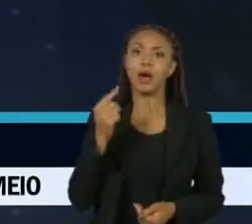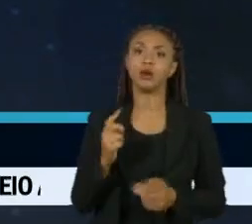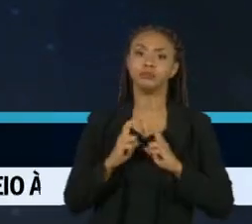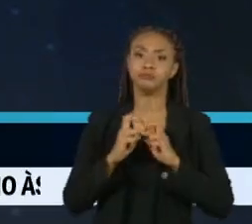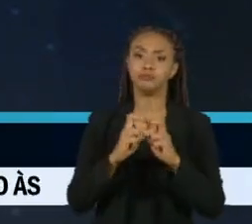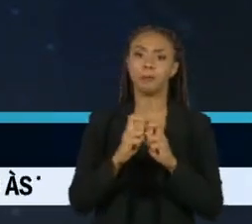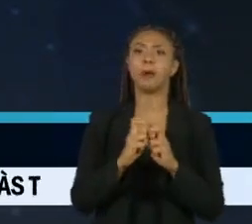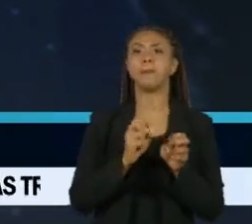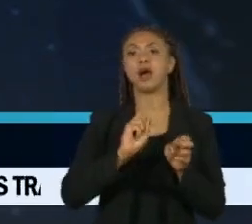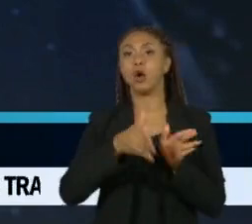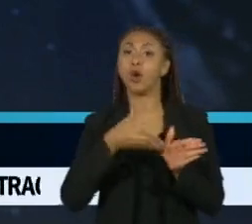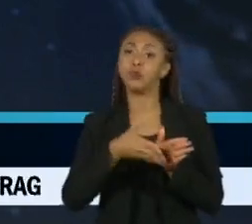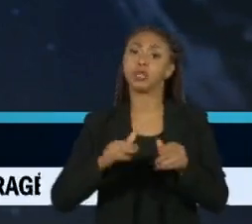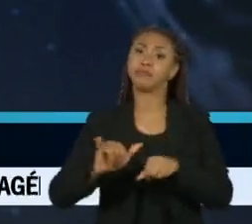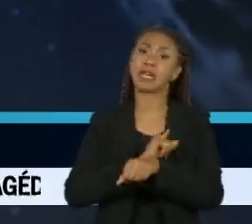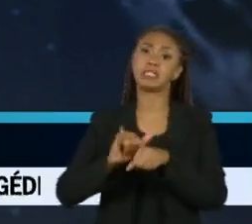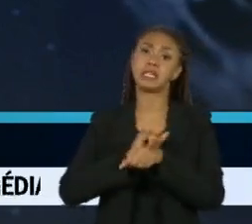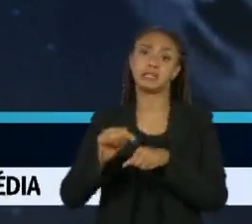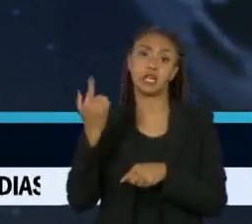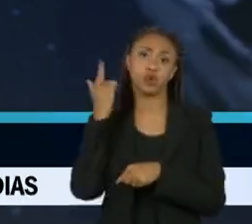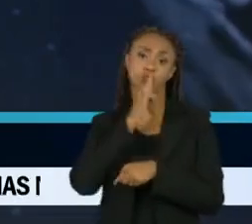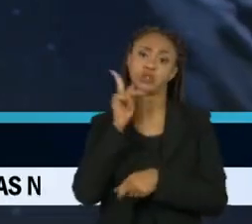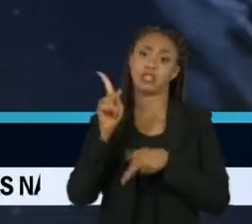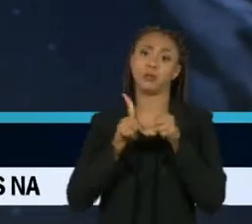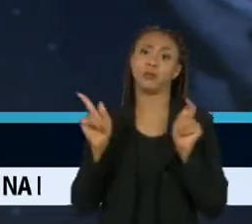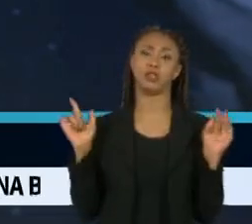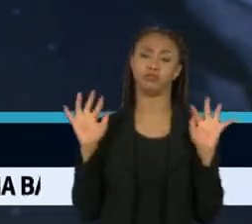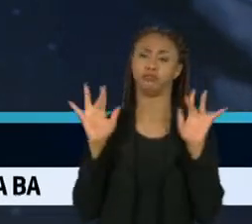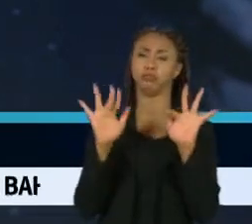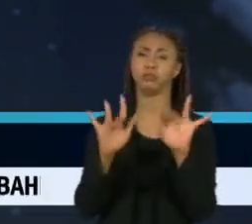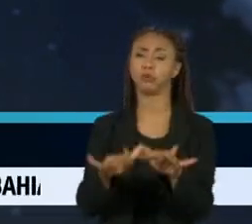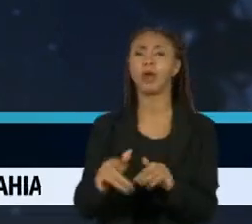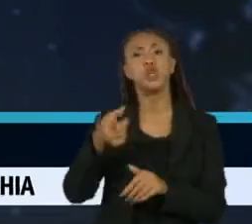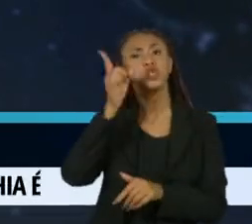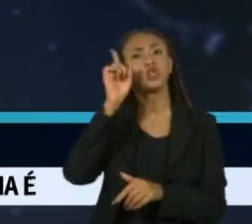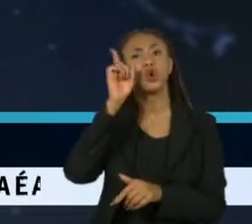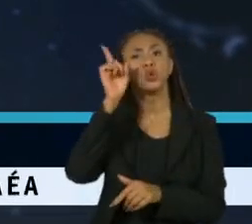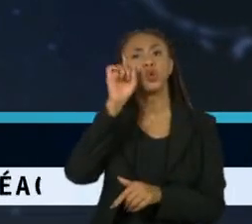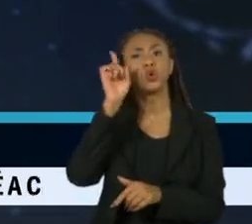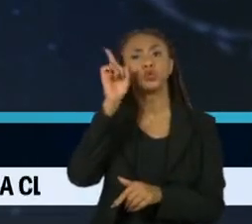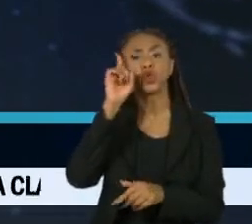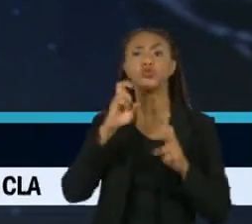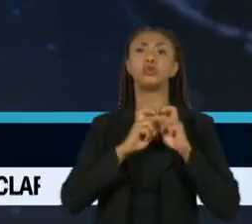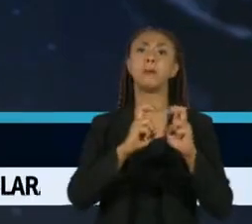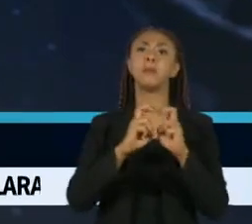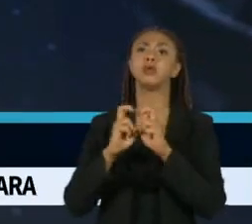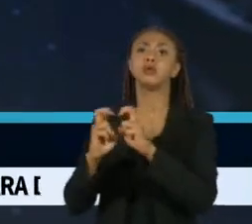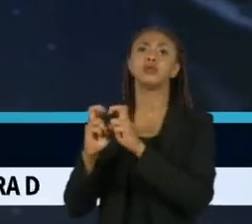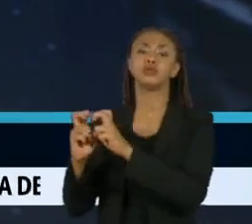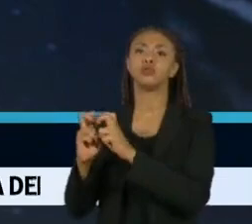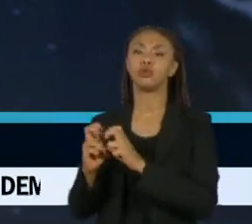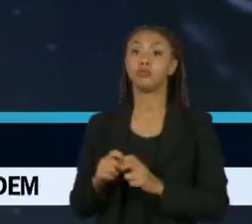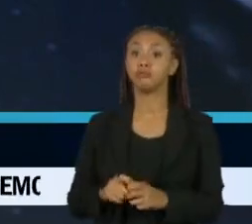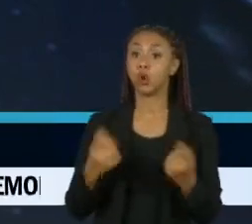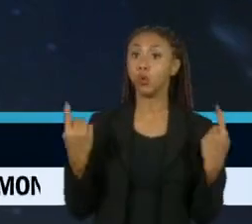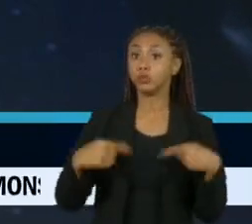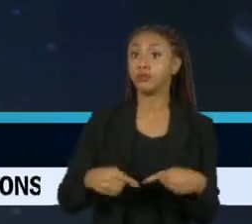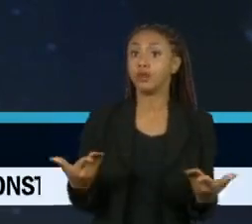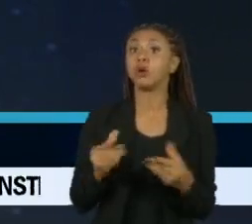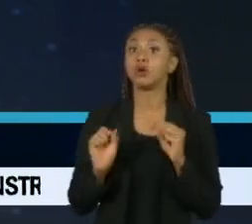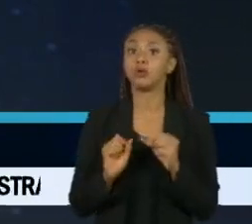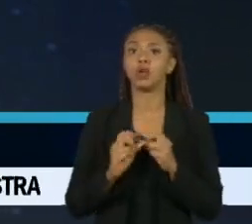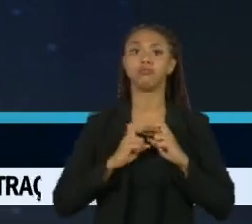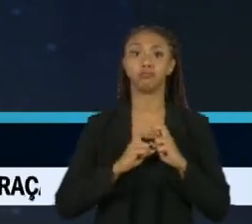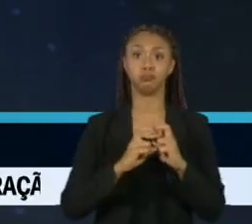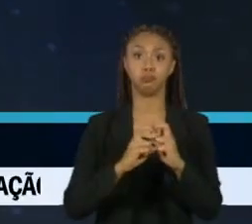torna cada vez mais uma saída para o transporte de massa. Milhões de pessoas passam todos os dias pelas linhas do metrô. O desafio é ampliar a